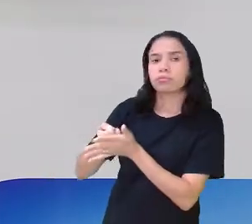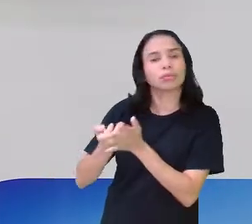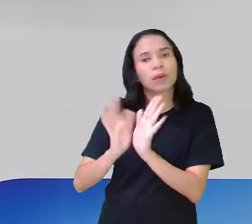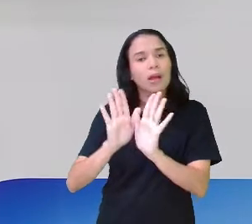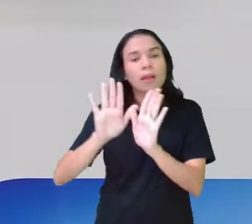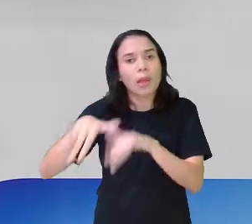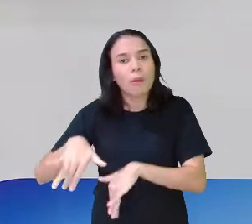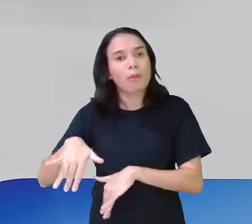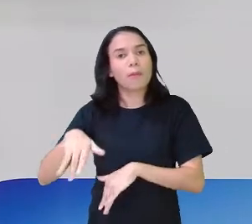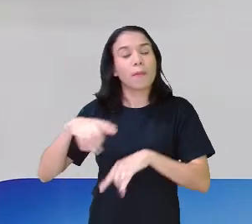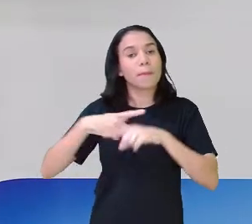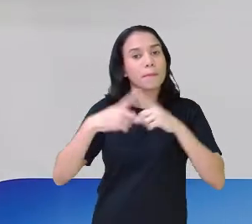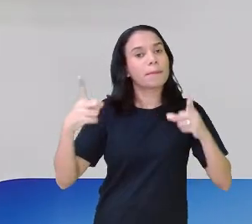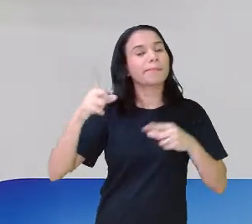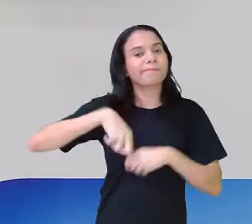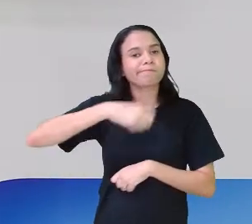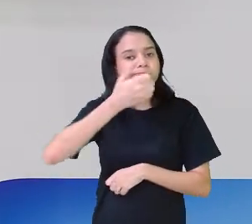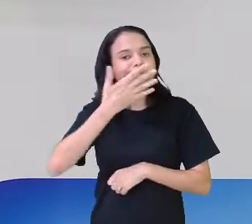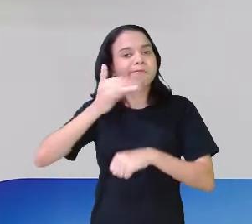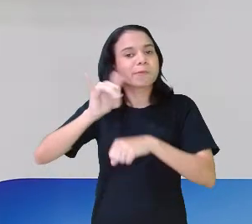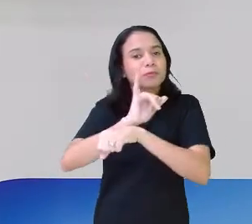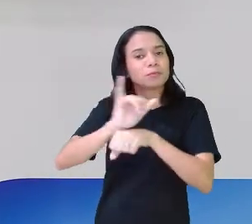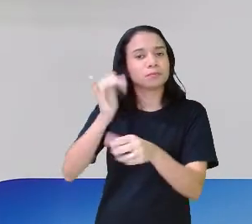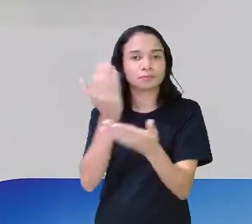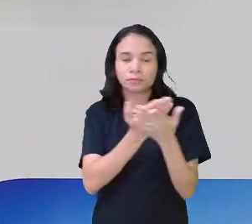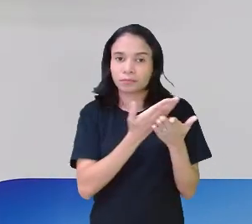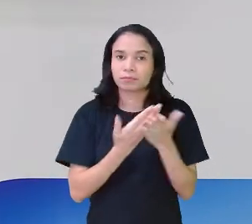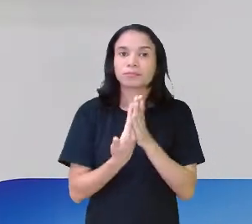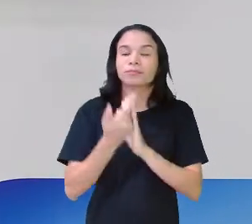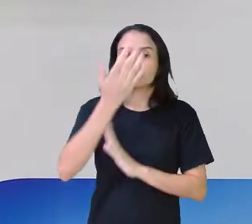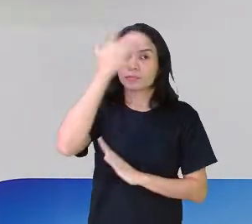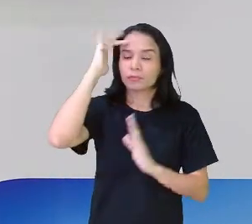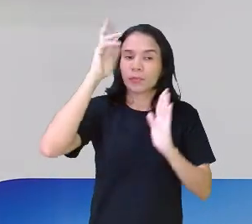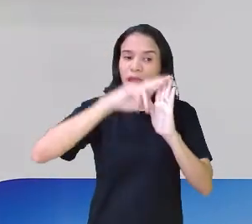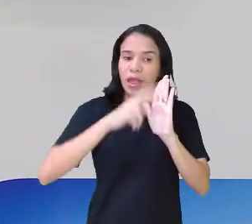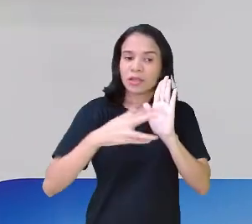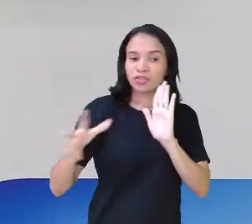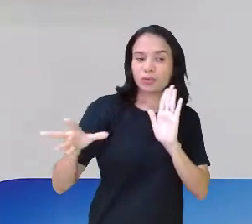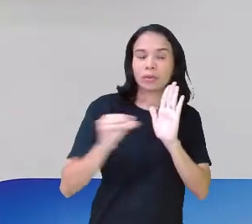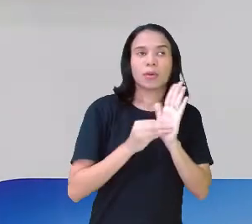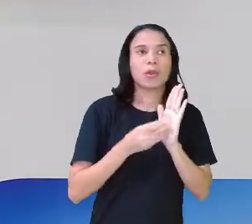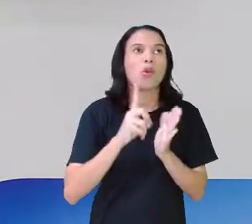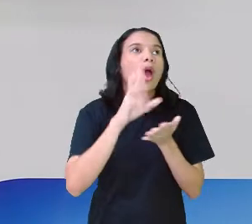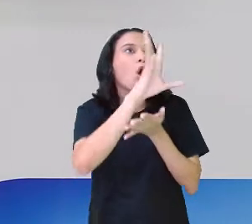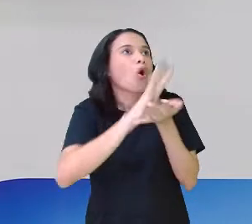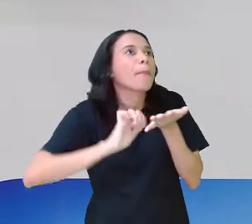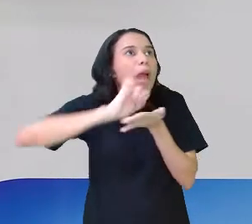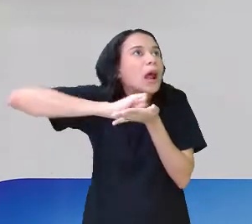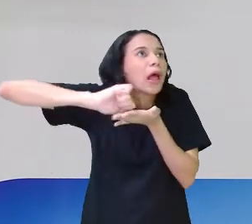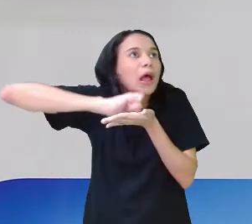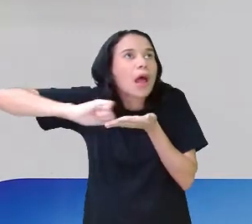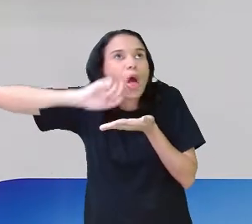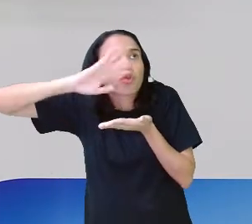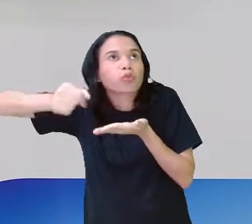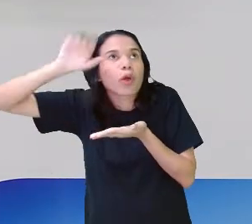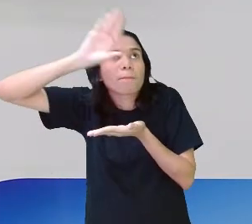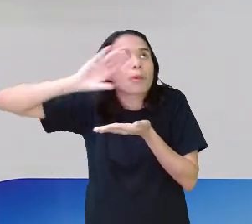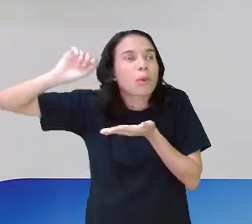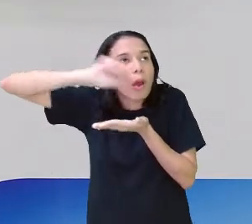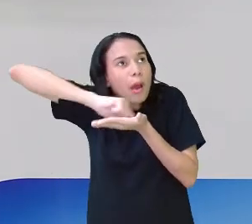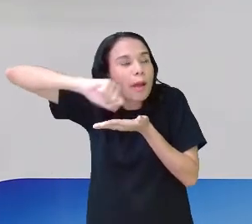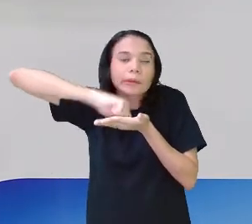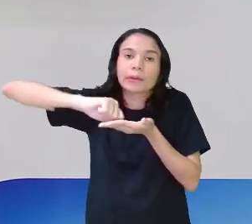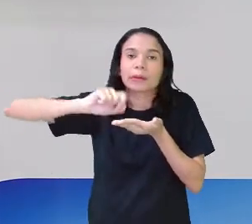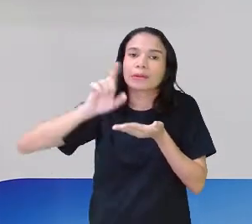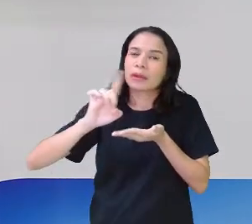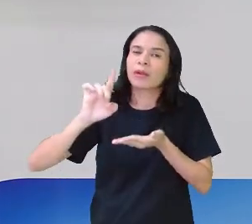Não, tá certo? Não é. Mas é uma boa ferramenta de estudo. Você registrar. Não é que você vai copiar tudo que eu vou falar ou tudo que vai aparecer na